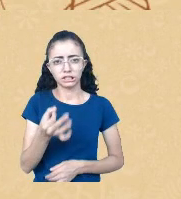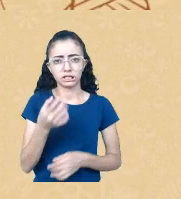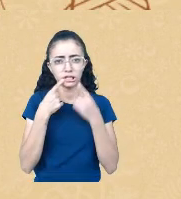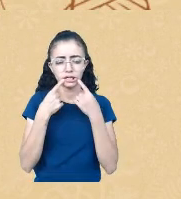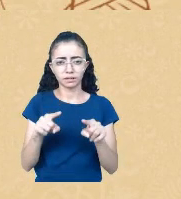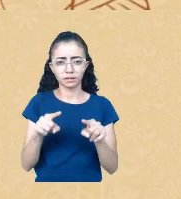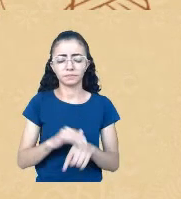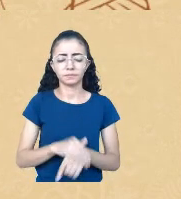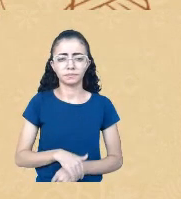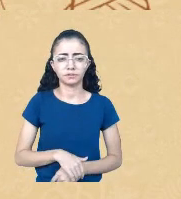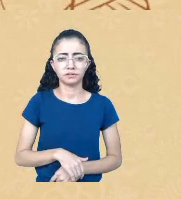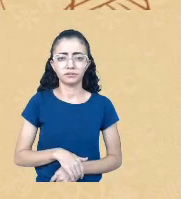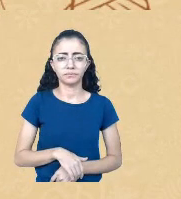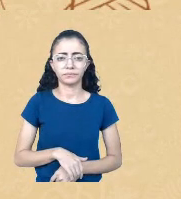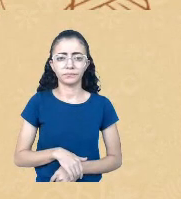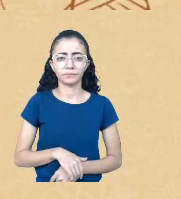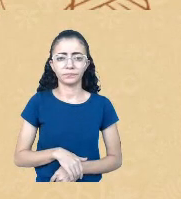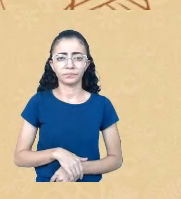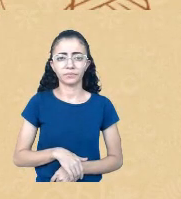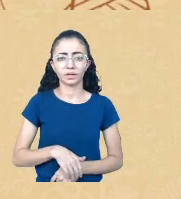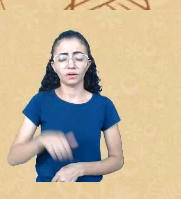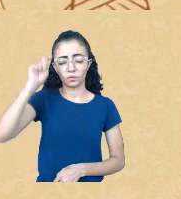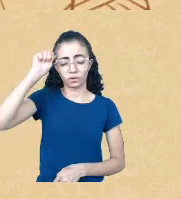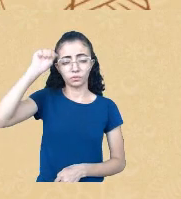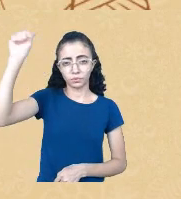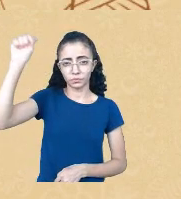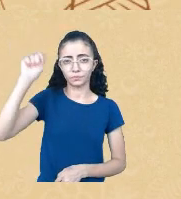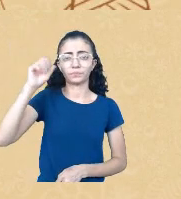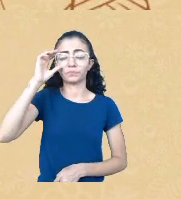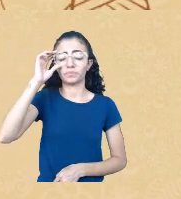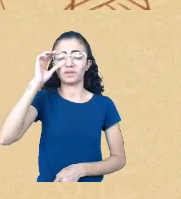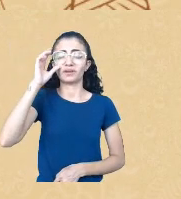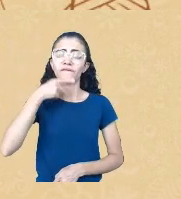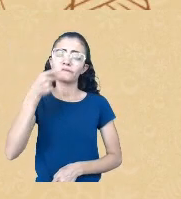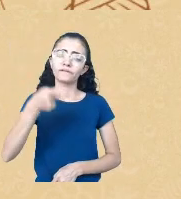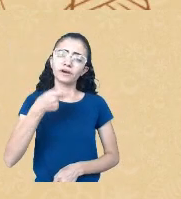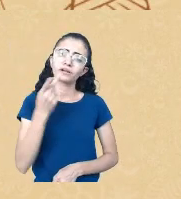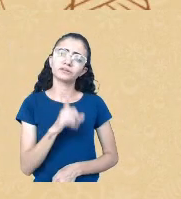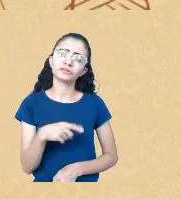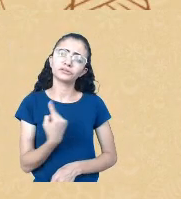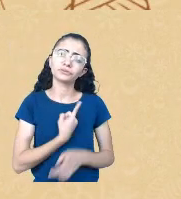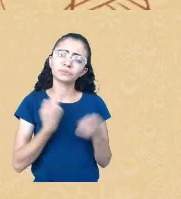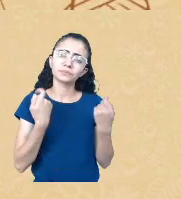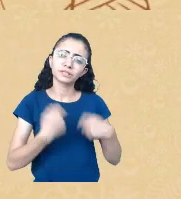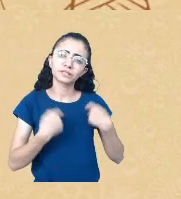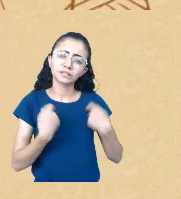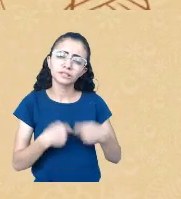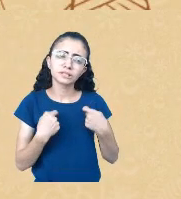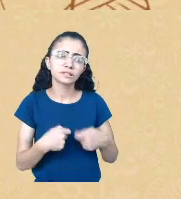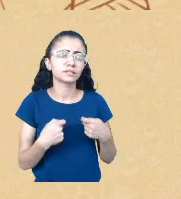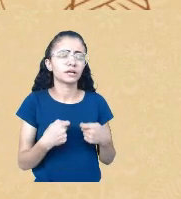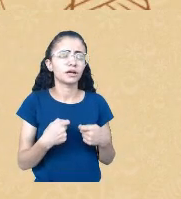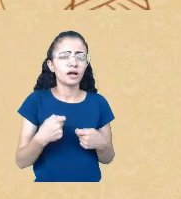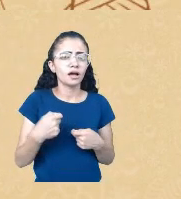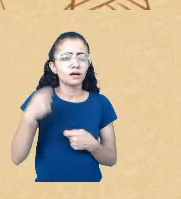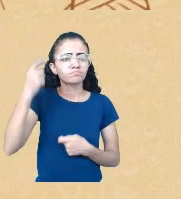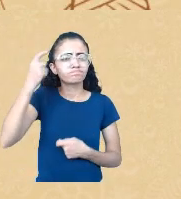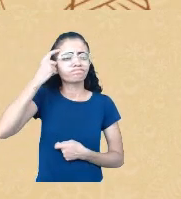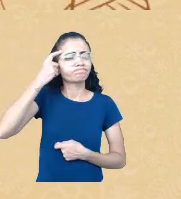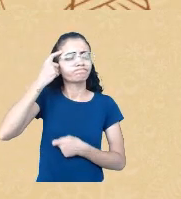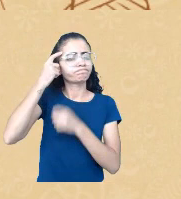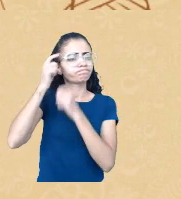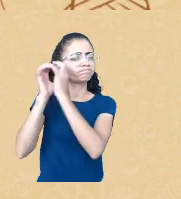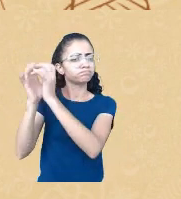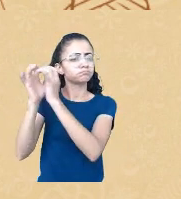anão que ele traz, é da importância da gente racializar, Ter uma visão racializada de como esse binarismo